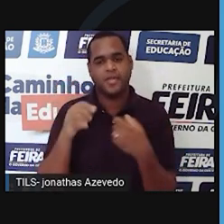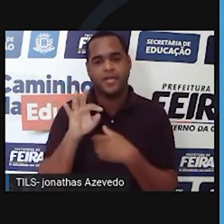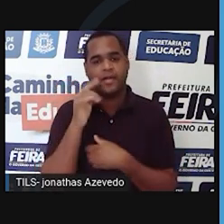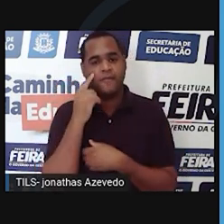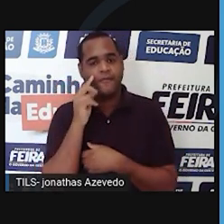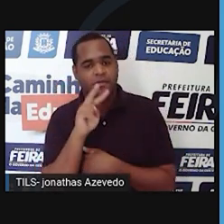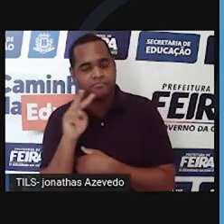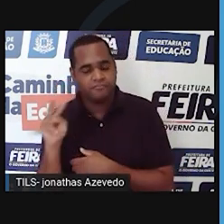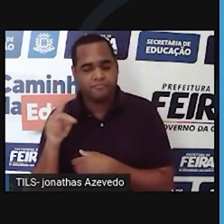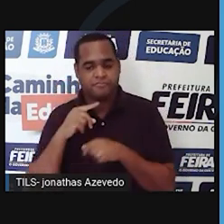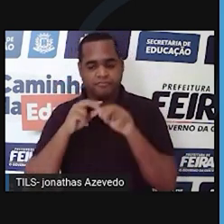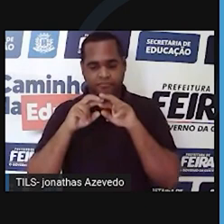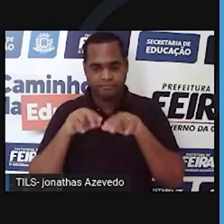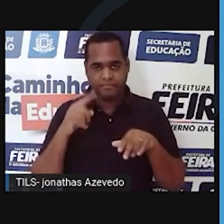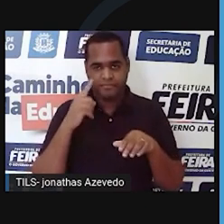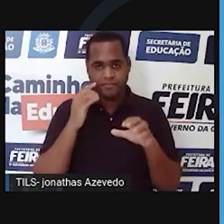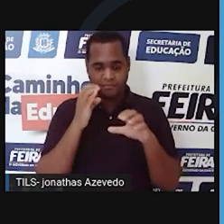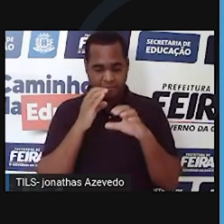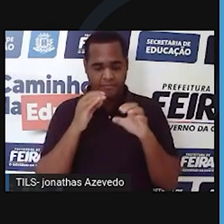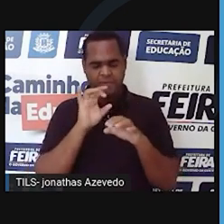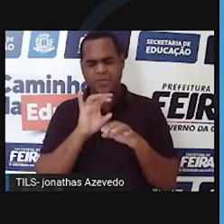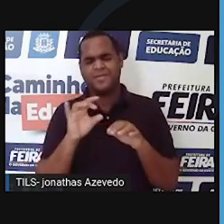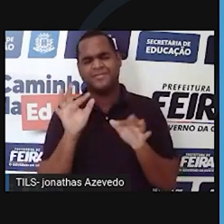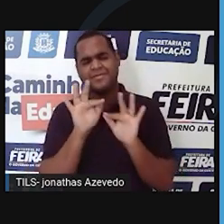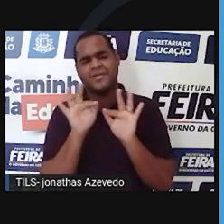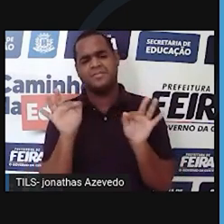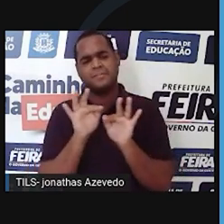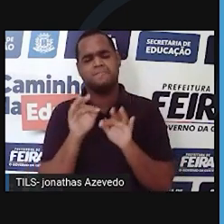observação de objetos de pequenas dimensões.